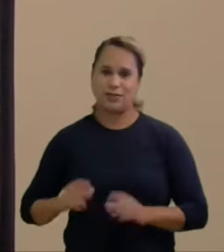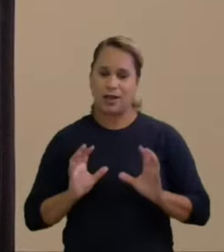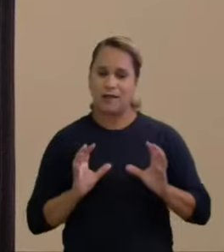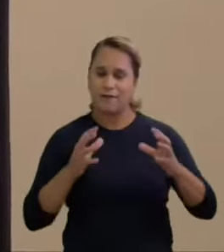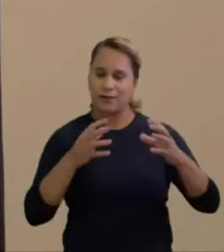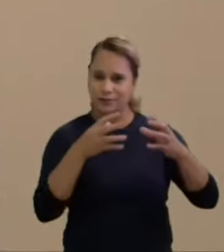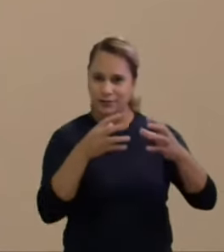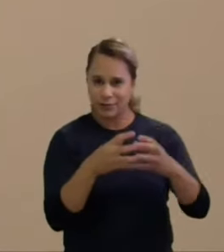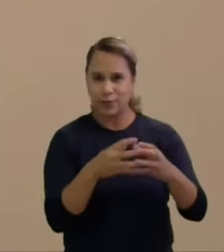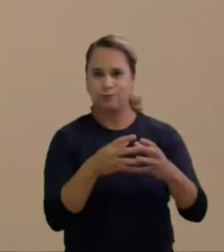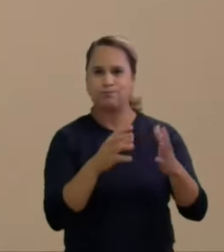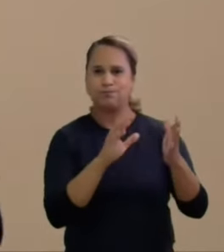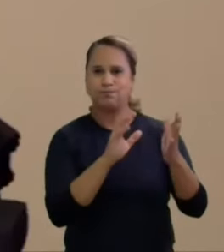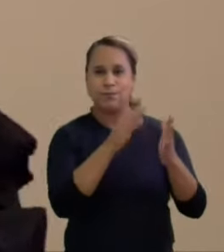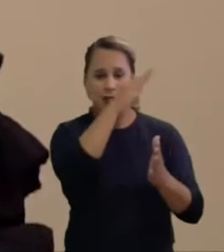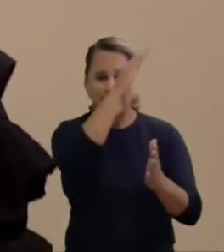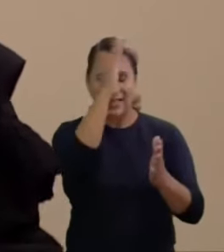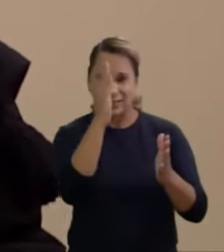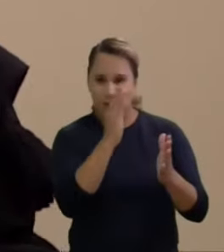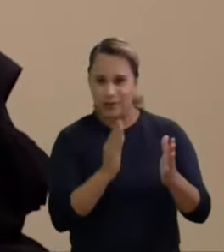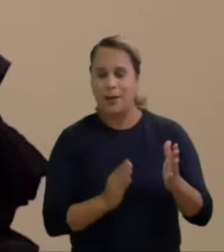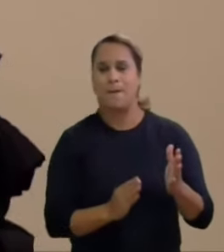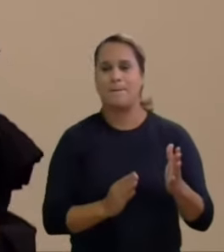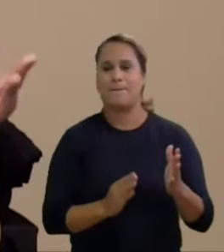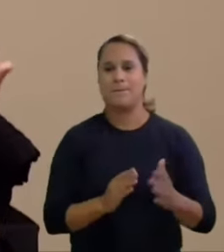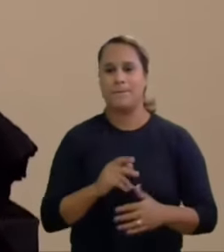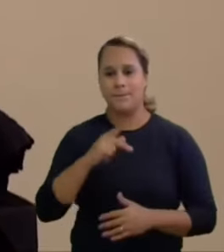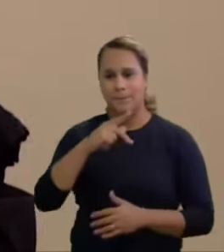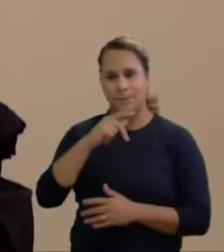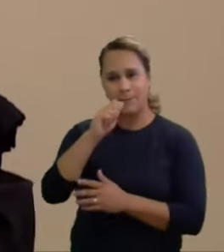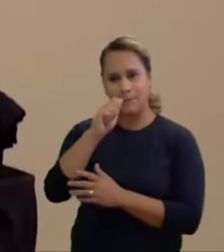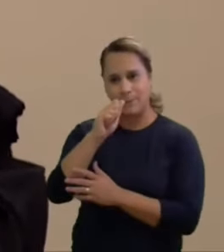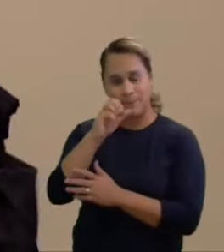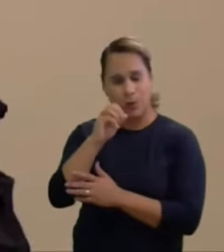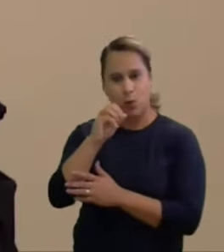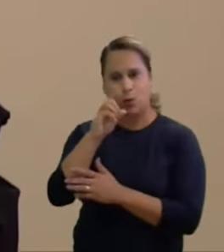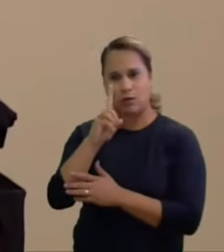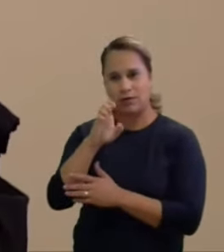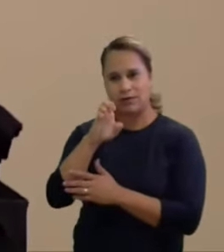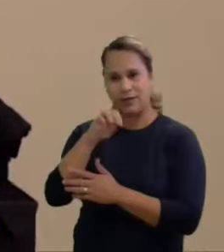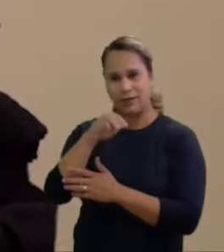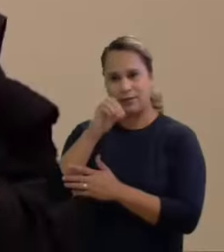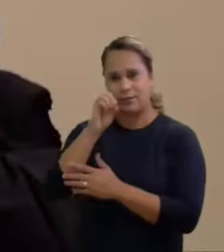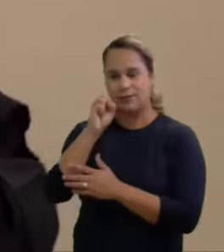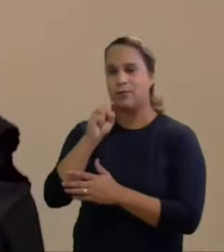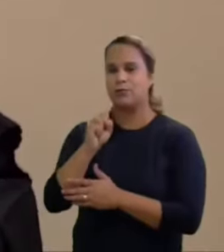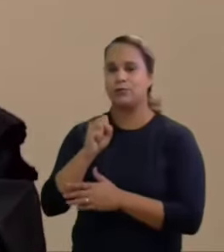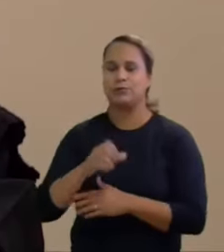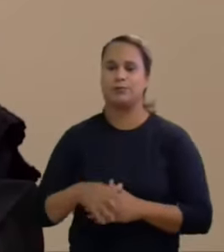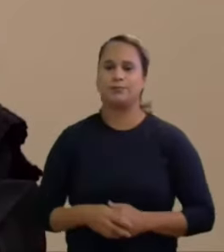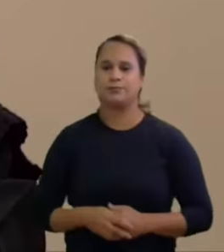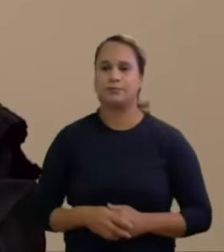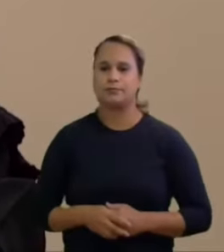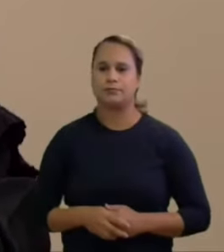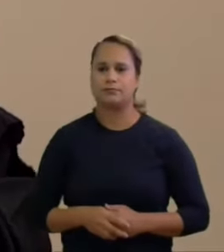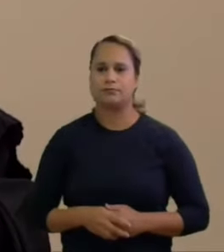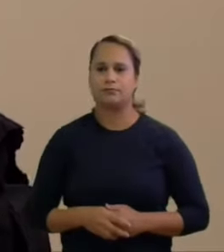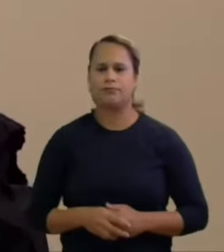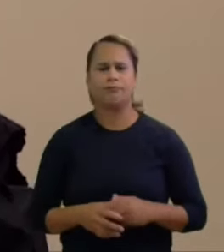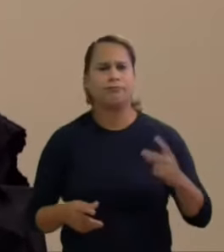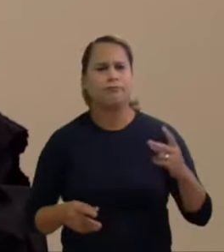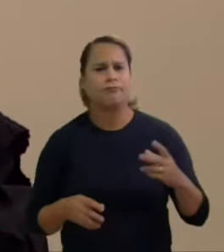Podemos. Então, vou tentar explicar de uma outra forma mais clara, talvez. Fizeram um acerto de que, se na Convenção